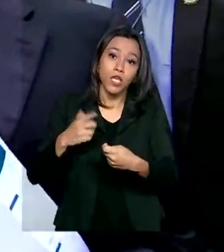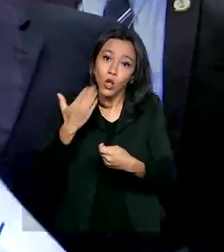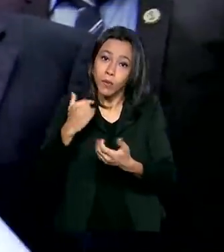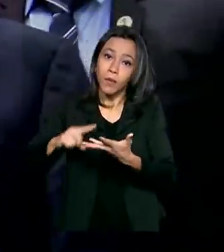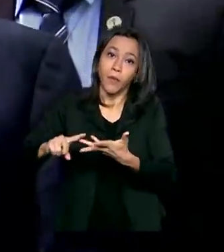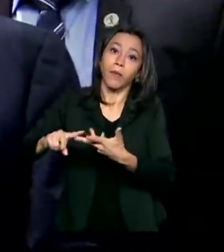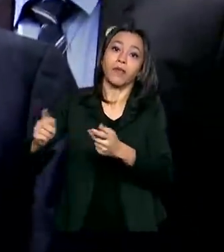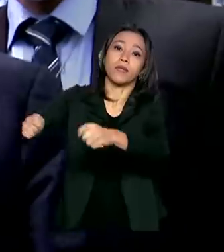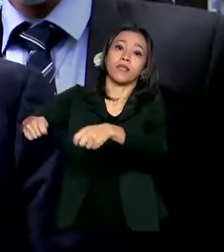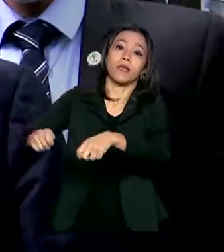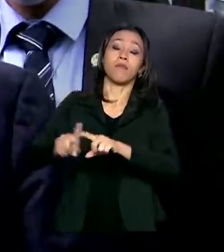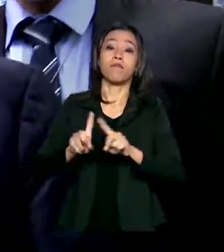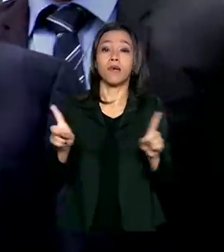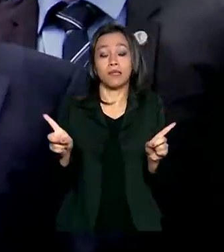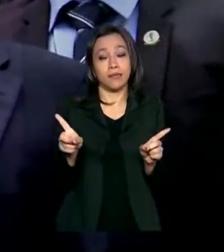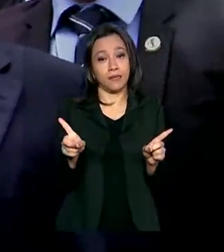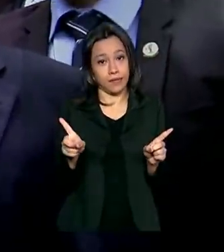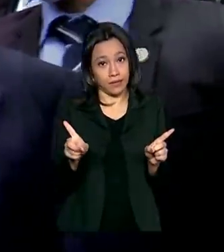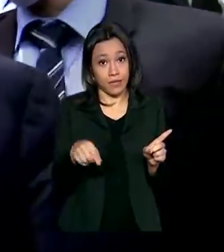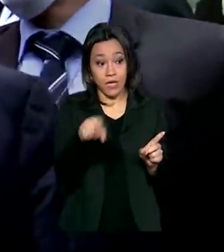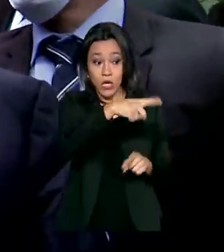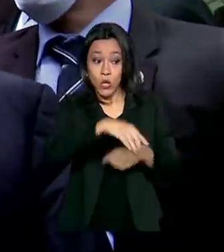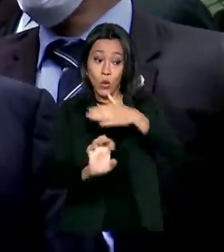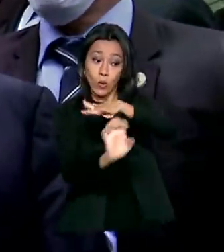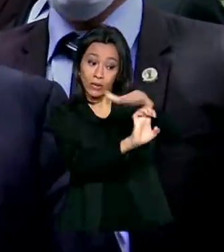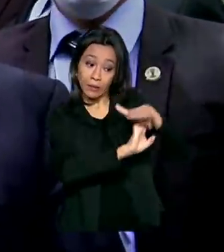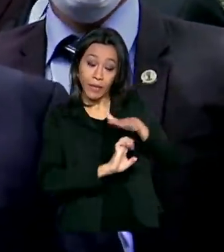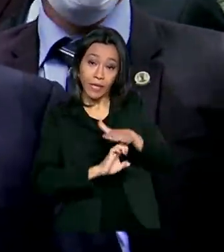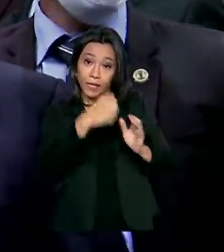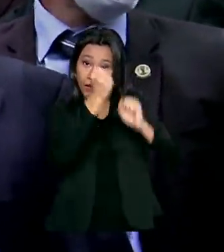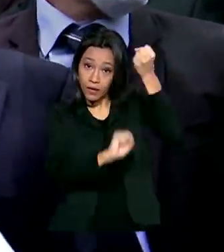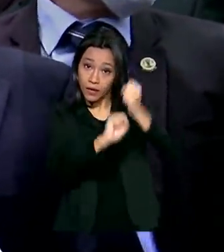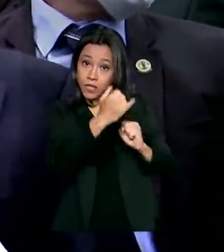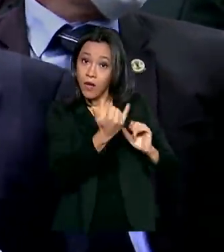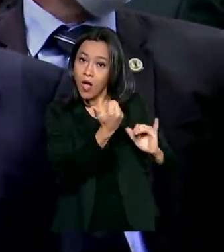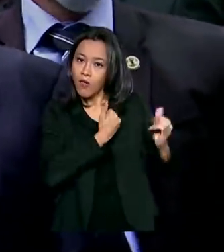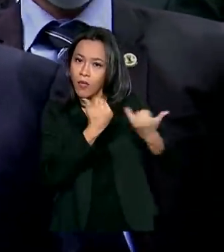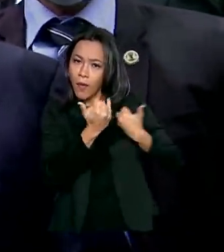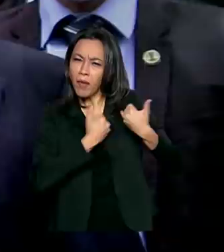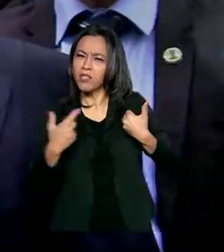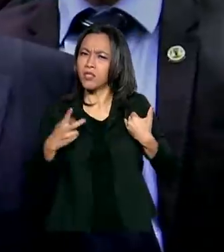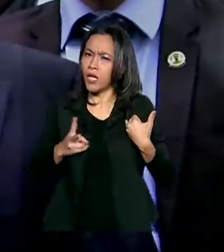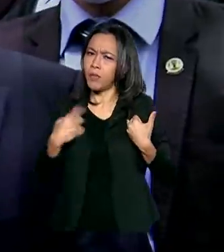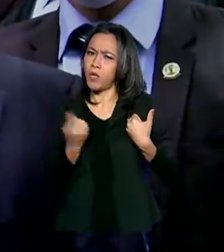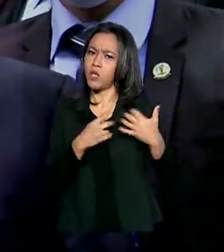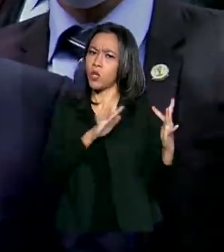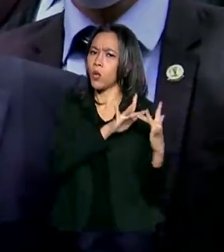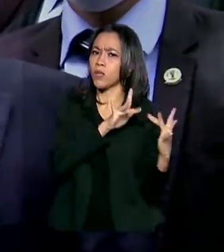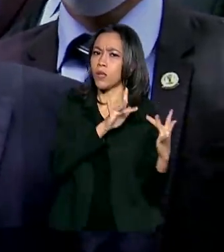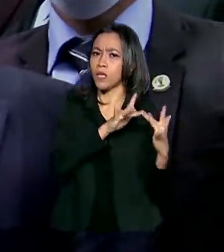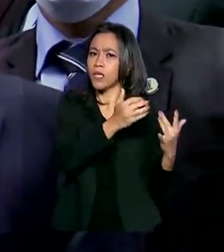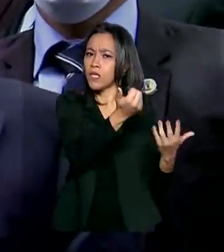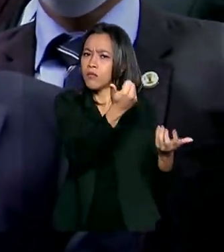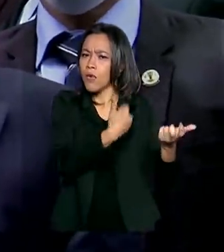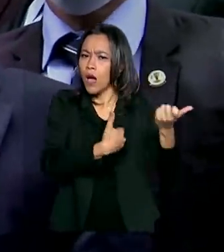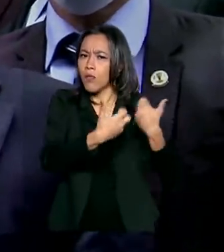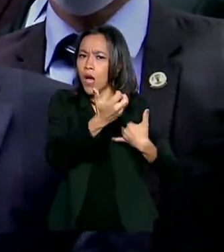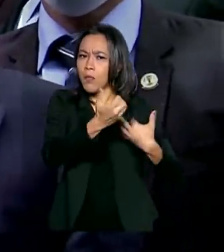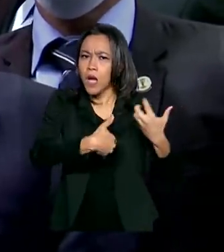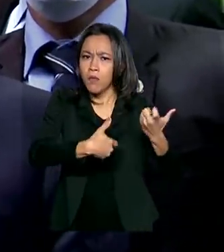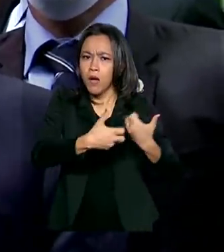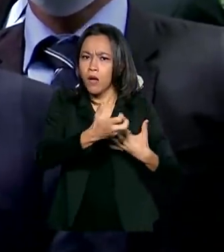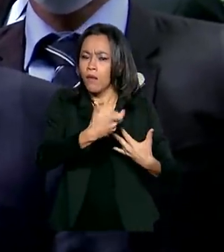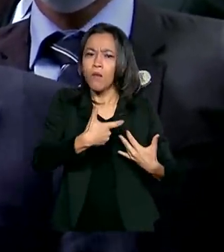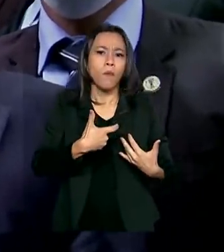Só que a informação que os empresários nos trazem, e nós mantemos contato com eles regulares, é de que,